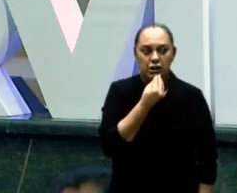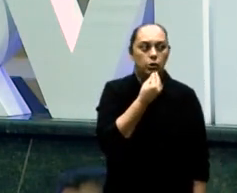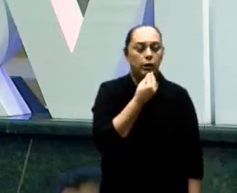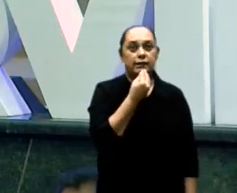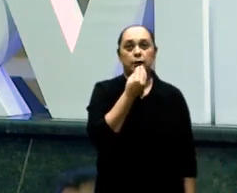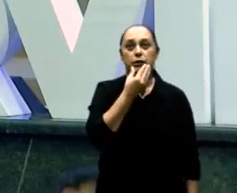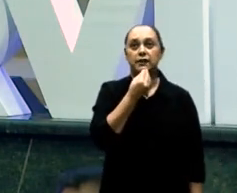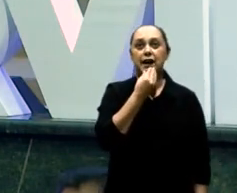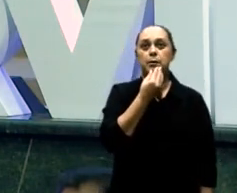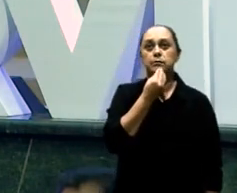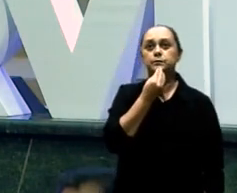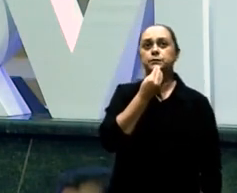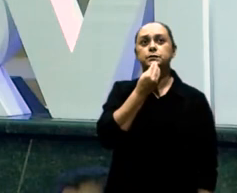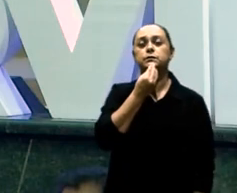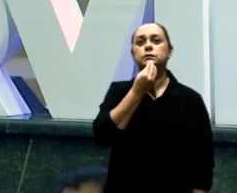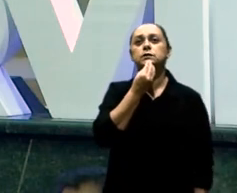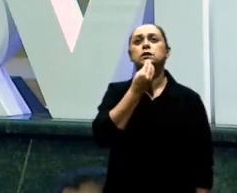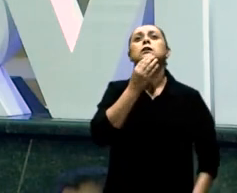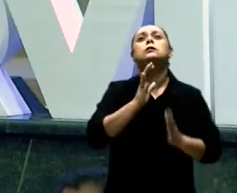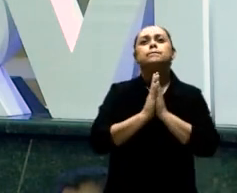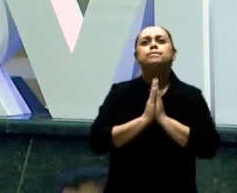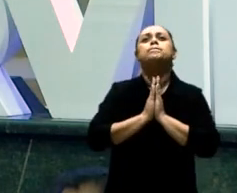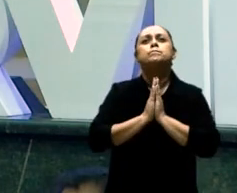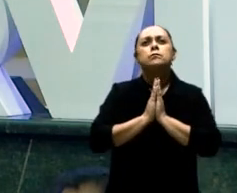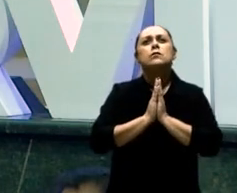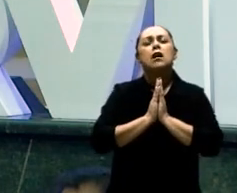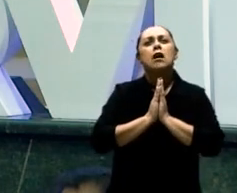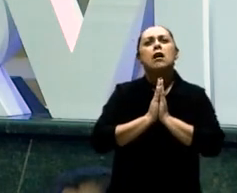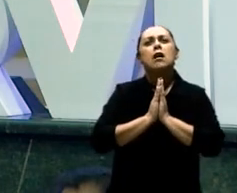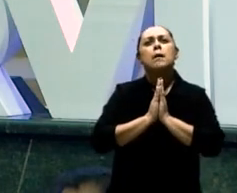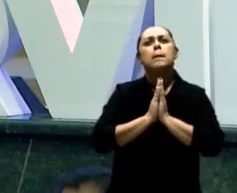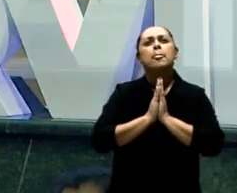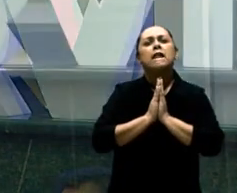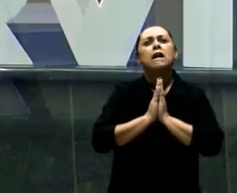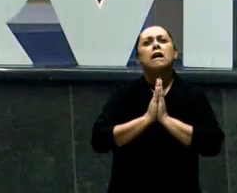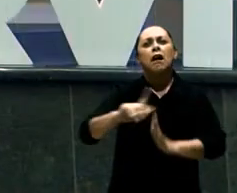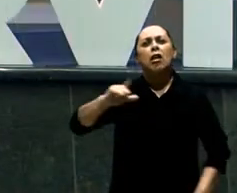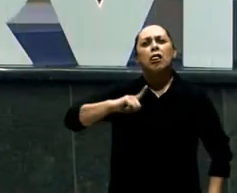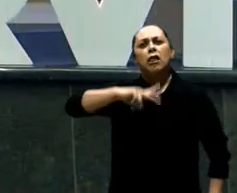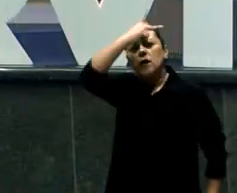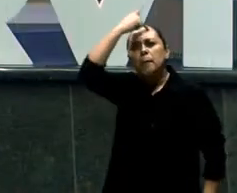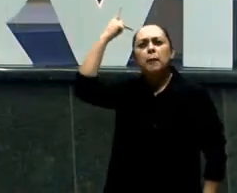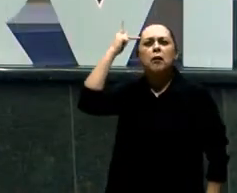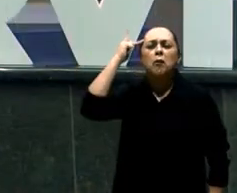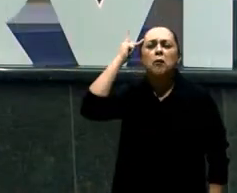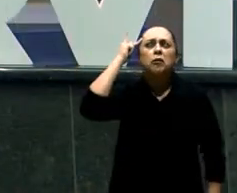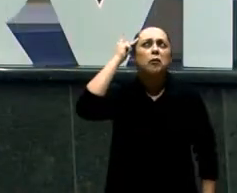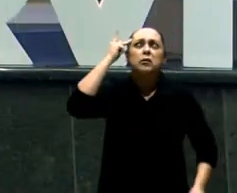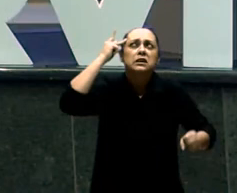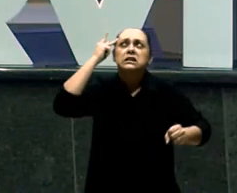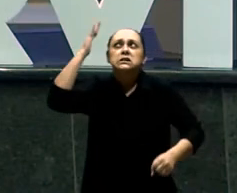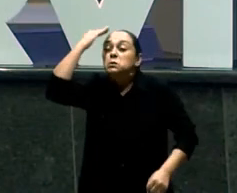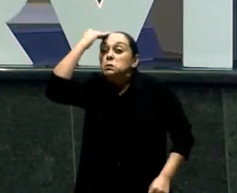Porque o pai E a mãe Fez uma interpretação Errada Da fala De Deus Para aquele